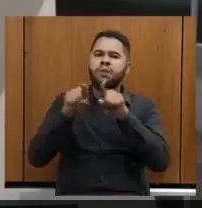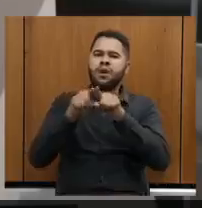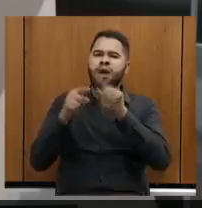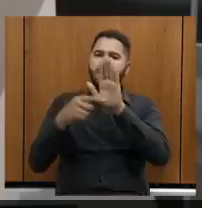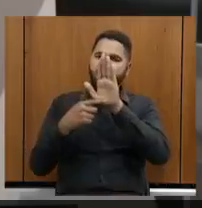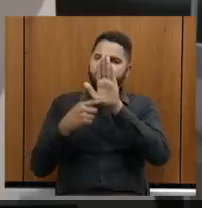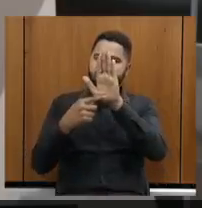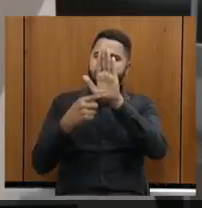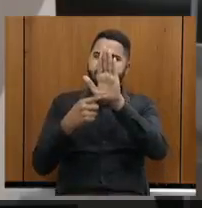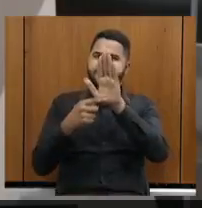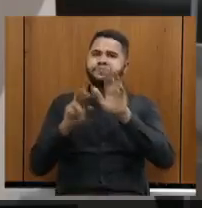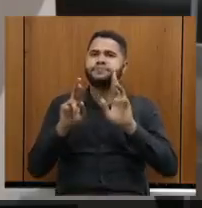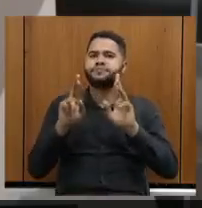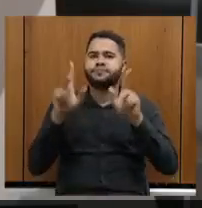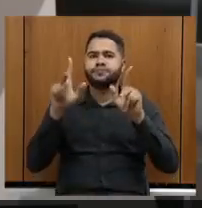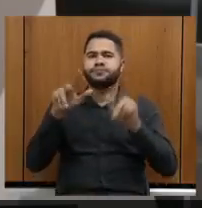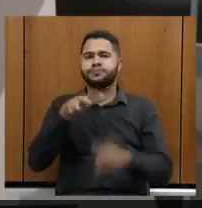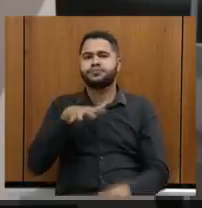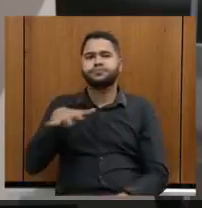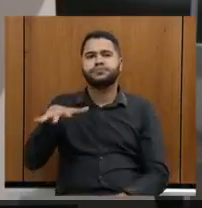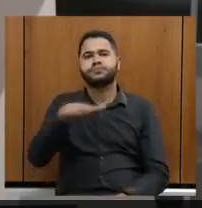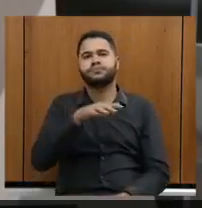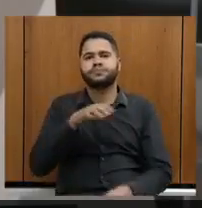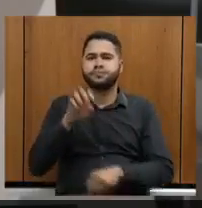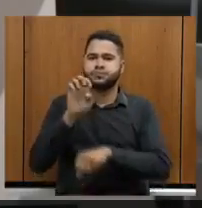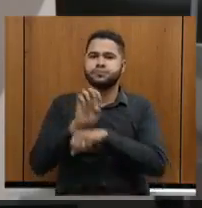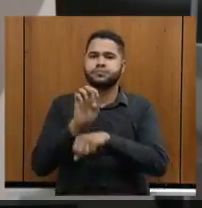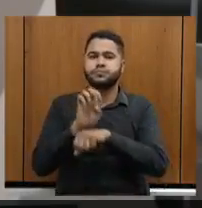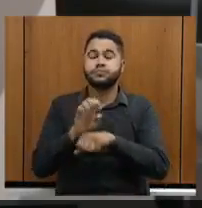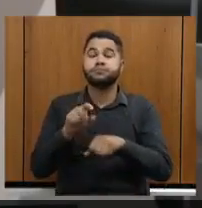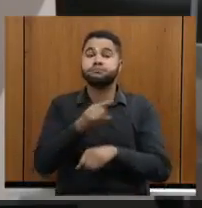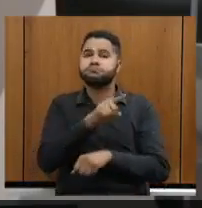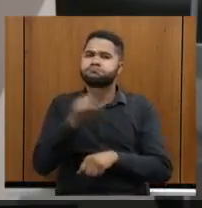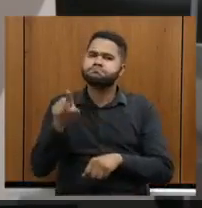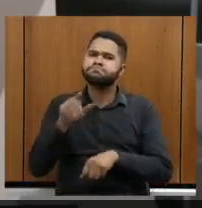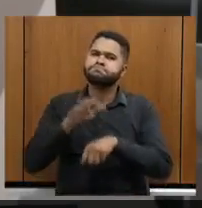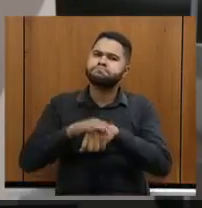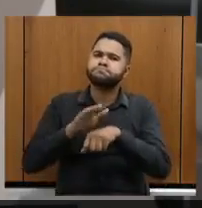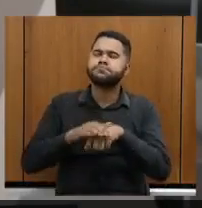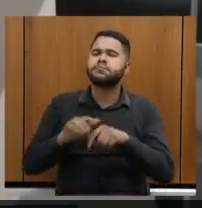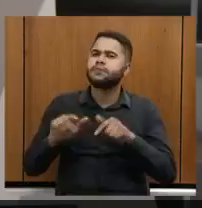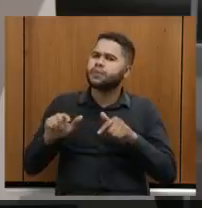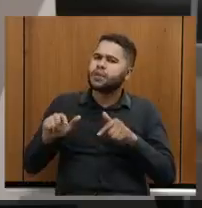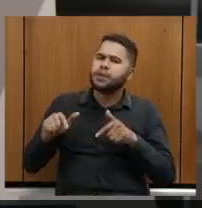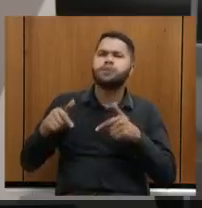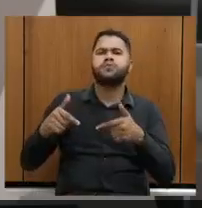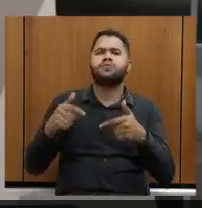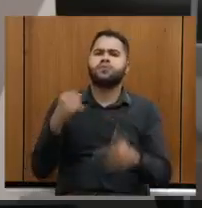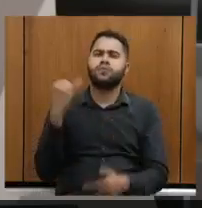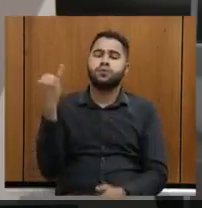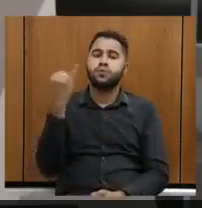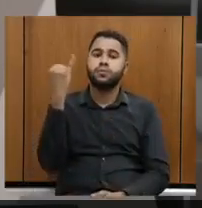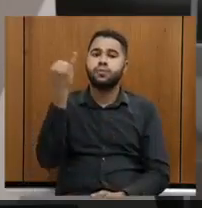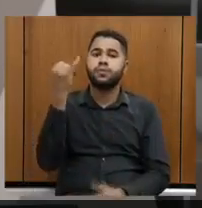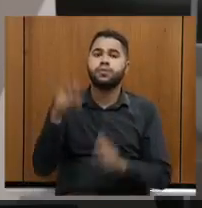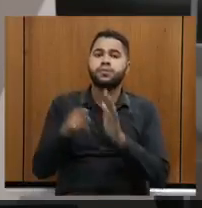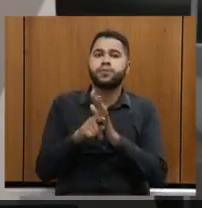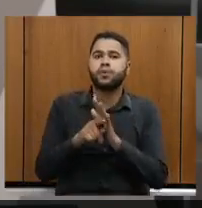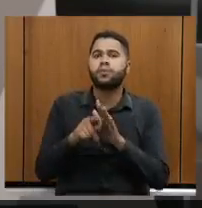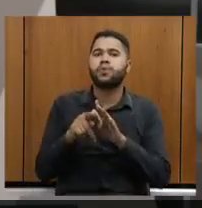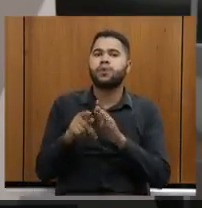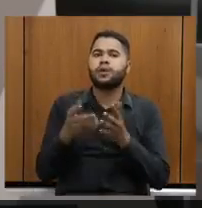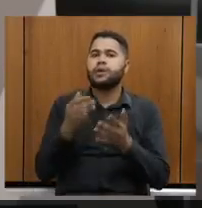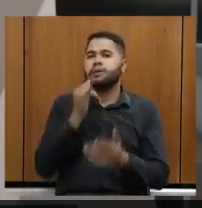feito no cenário estadual. O senhor tem puxado ações importantíssimas como a internalização